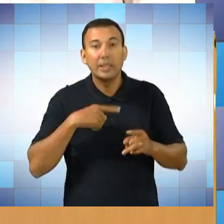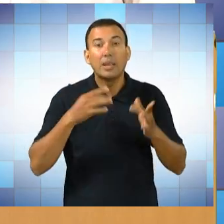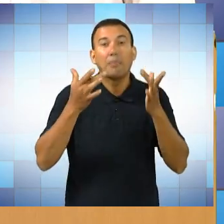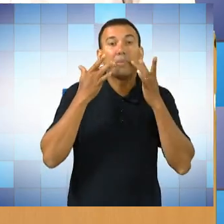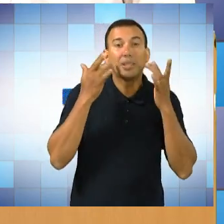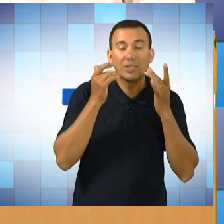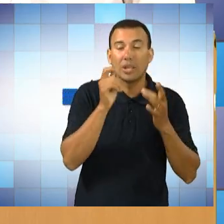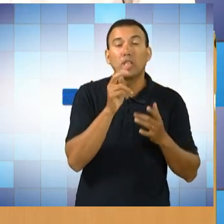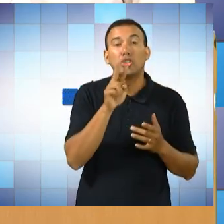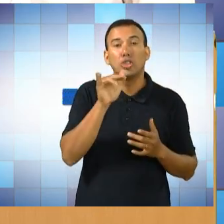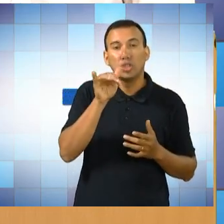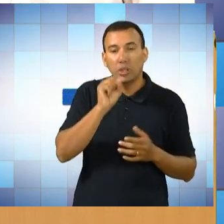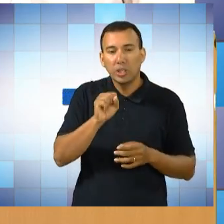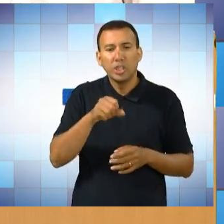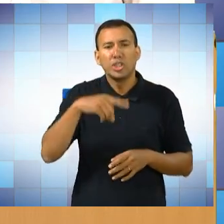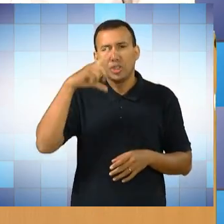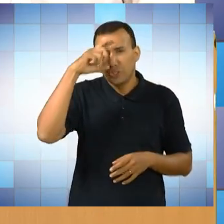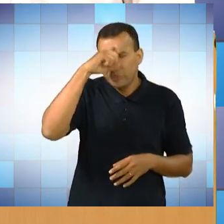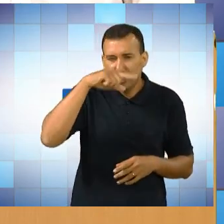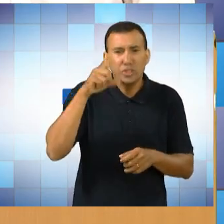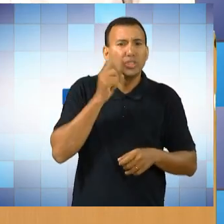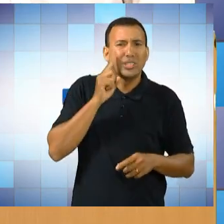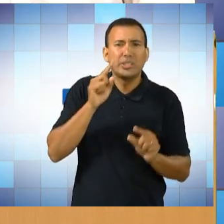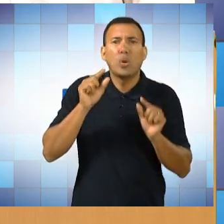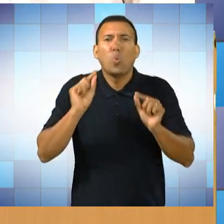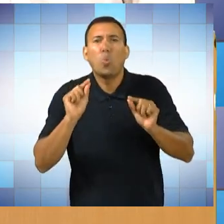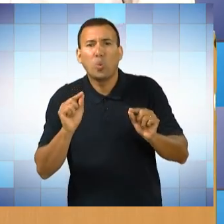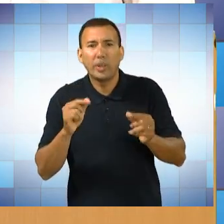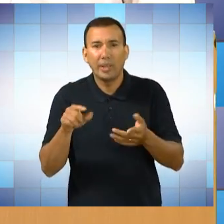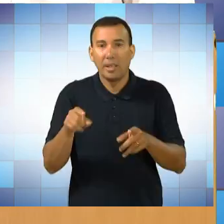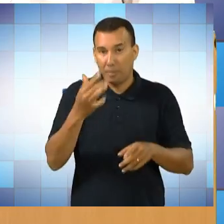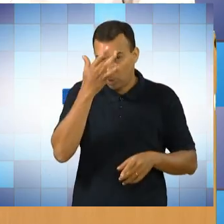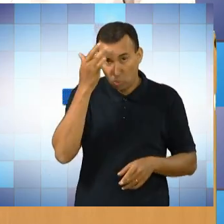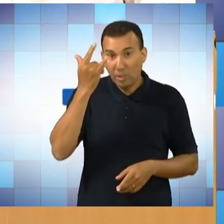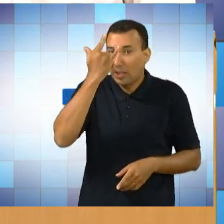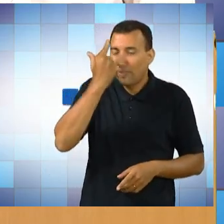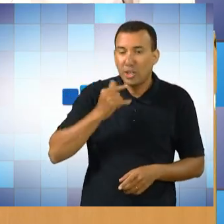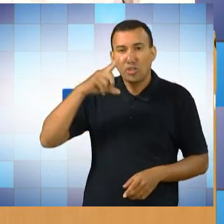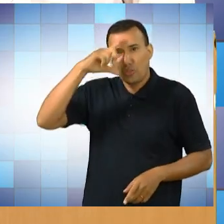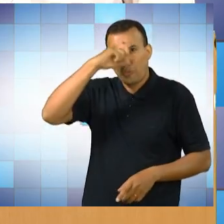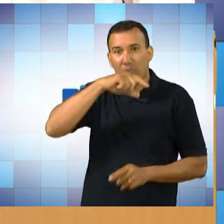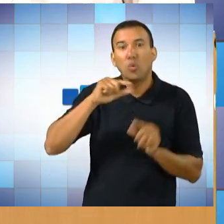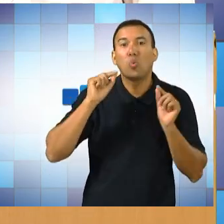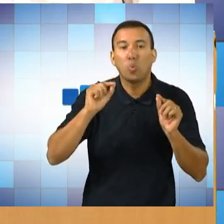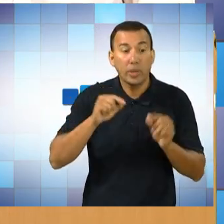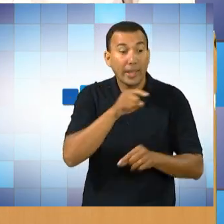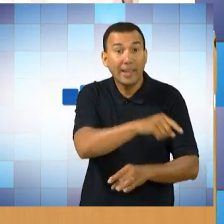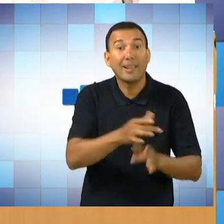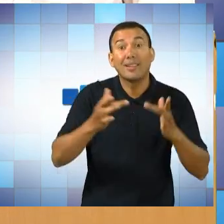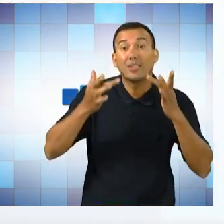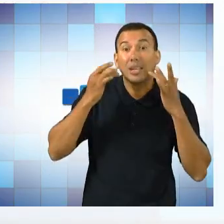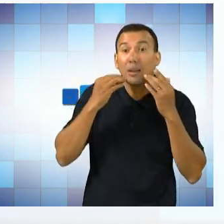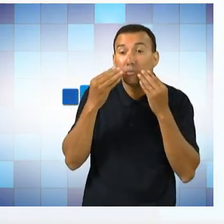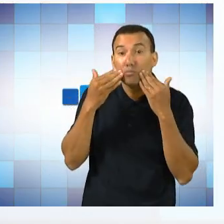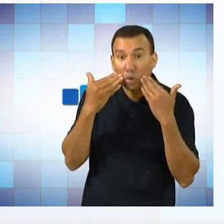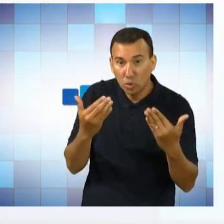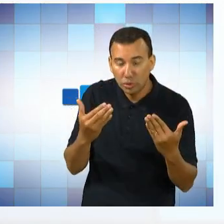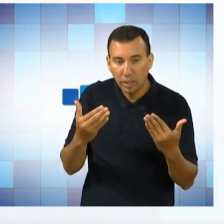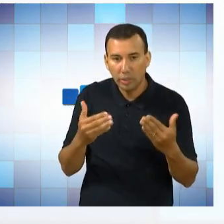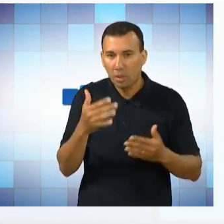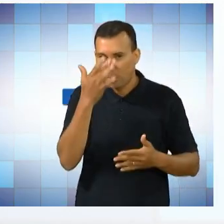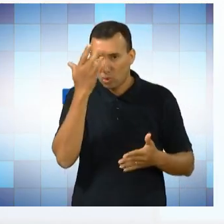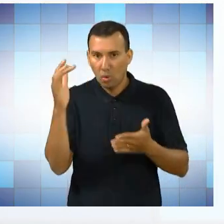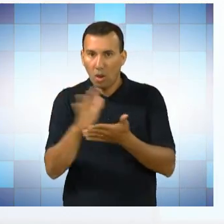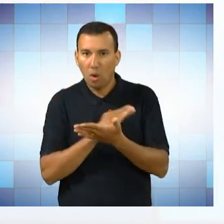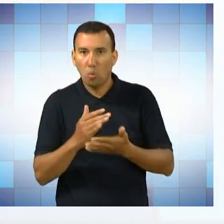sobre a dificuldade do dia a dia dele, né? Do deficiente visual. E os alunos da escola de teatro, de